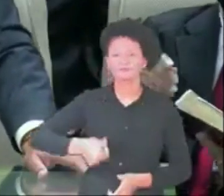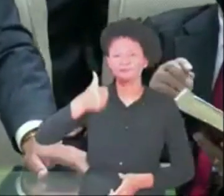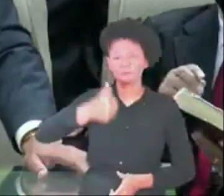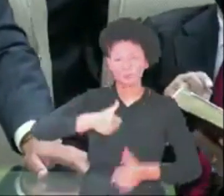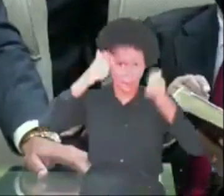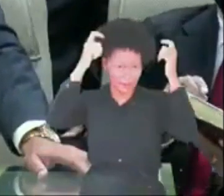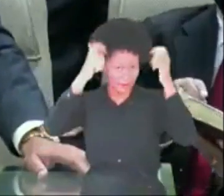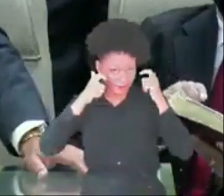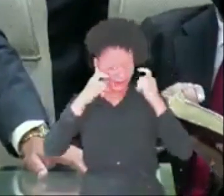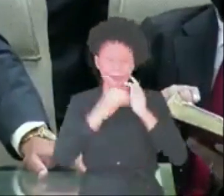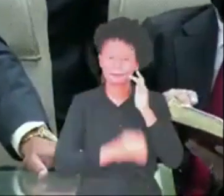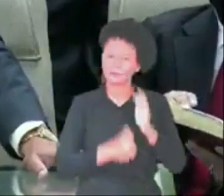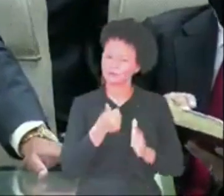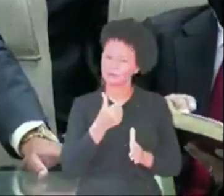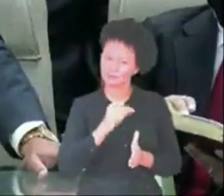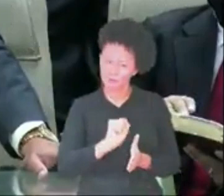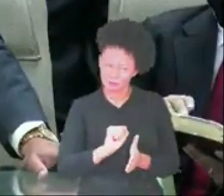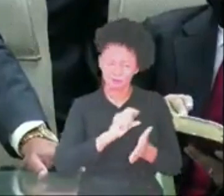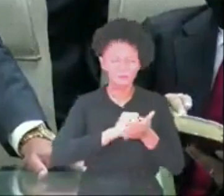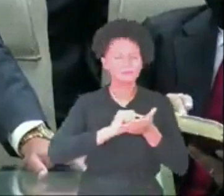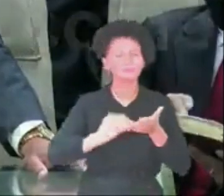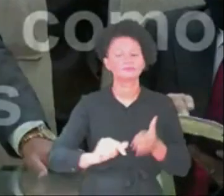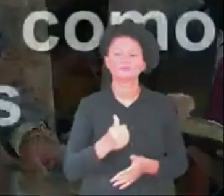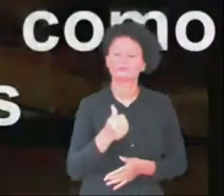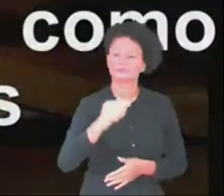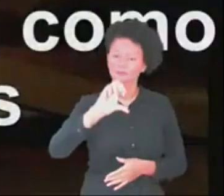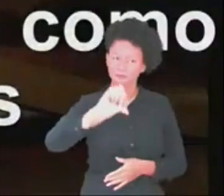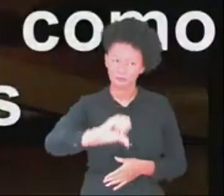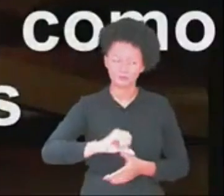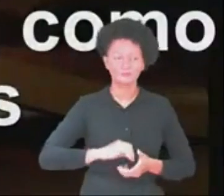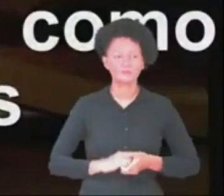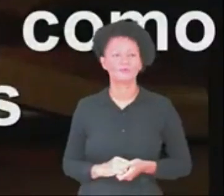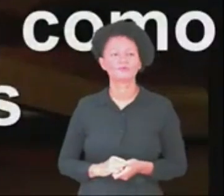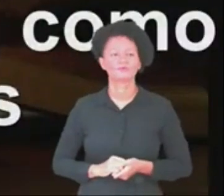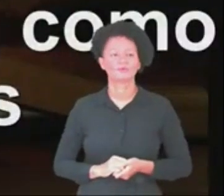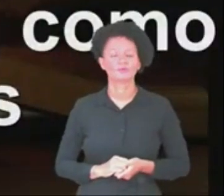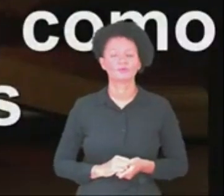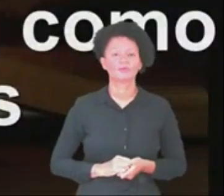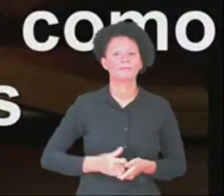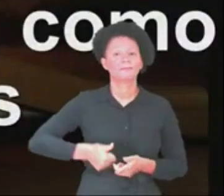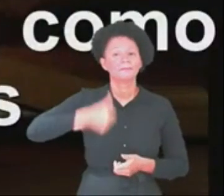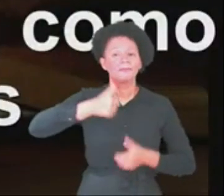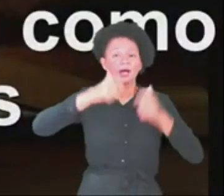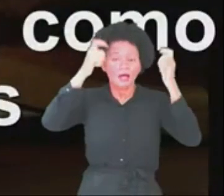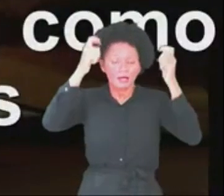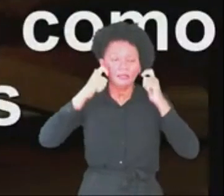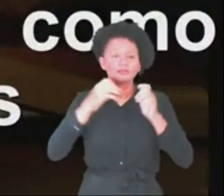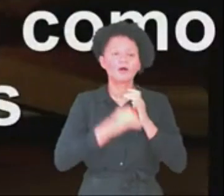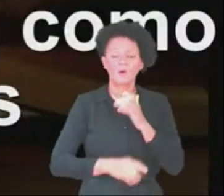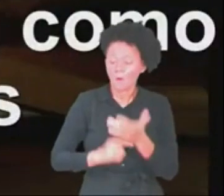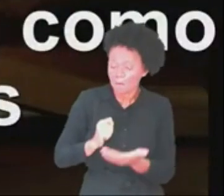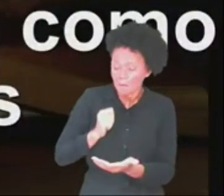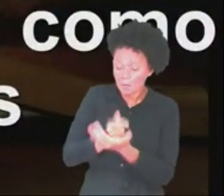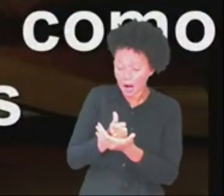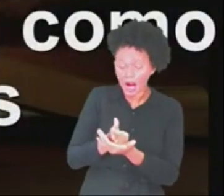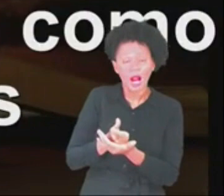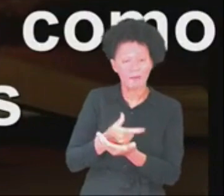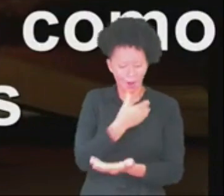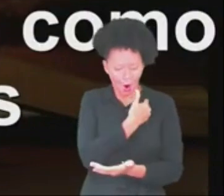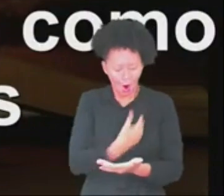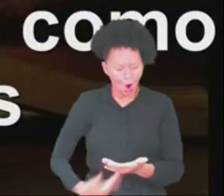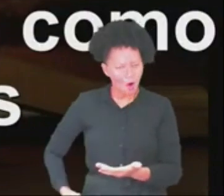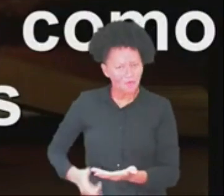18 e 19. Primeiro reis 18 e 19. Primeiro reis. O pagamento do estado.